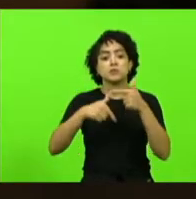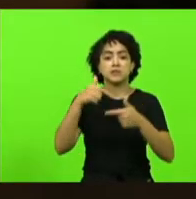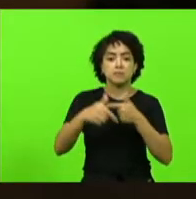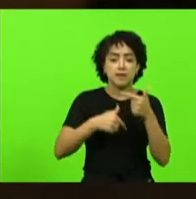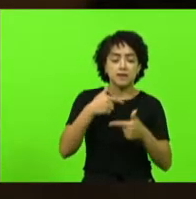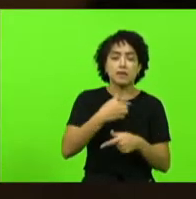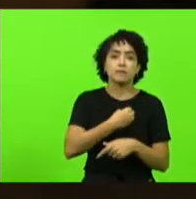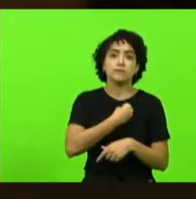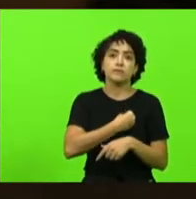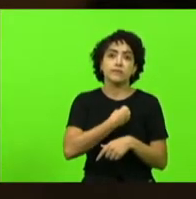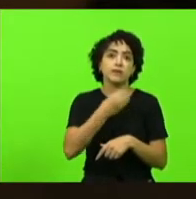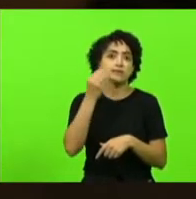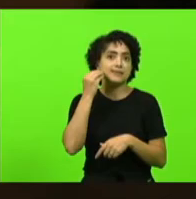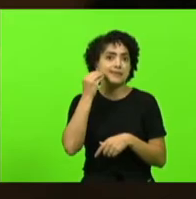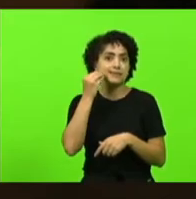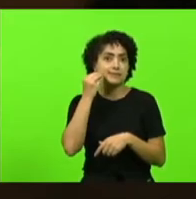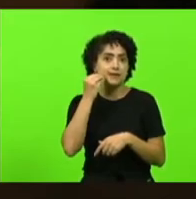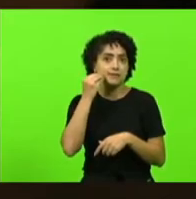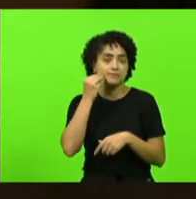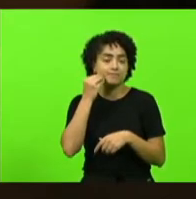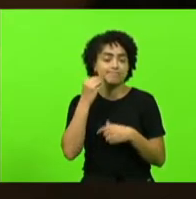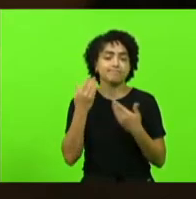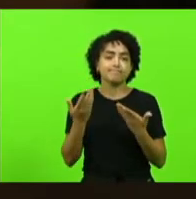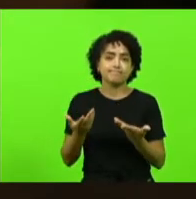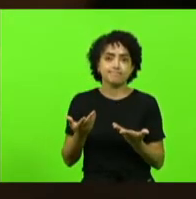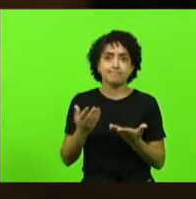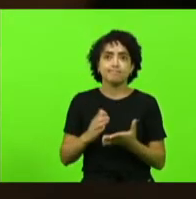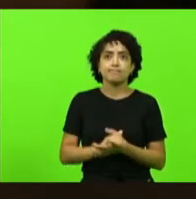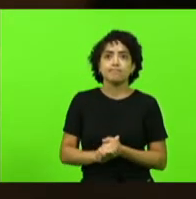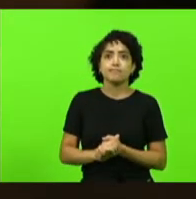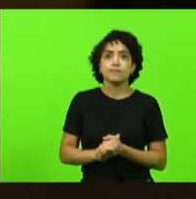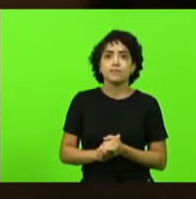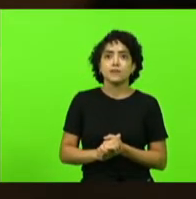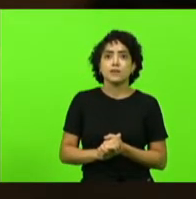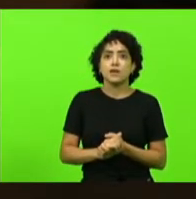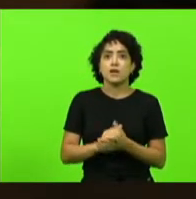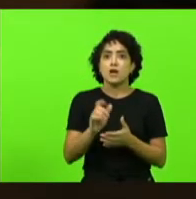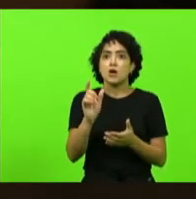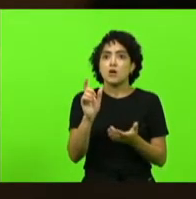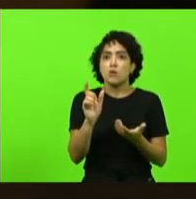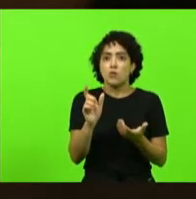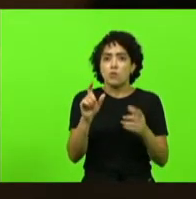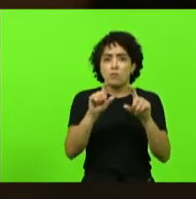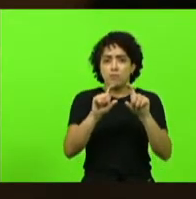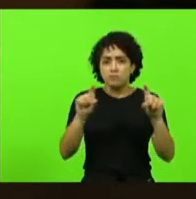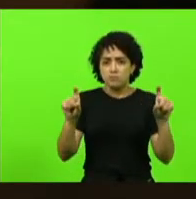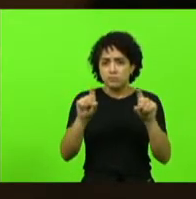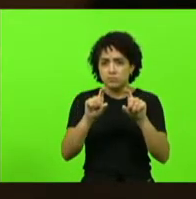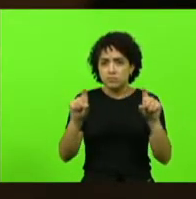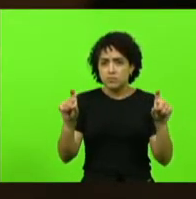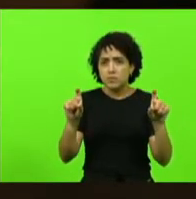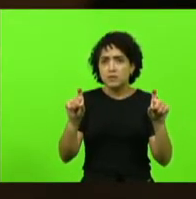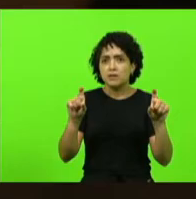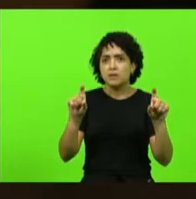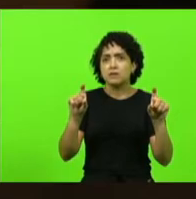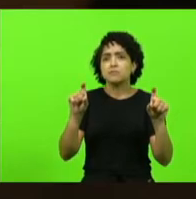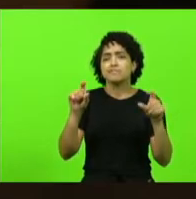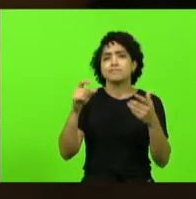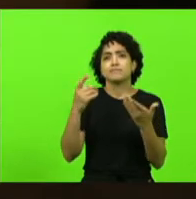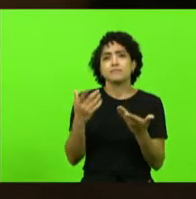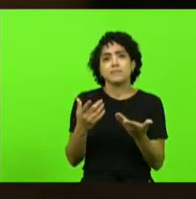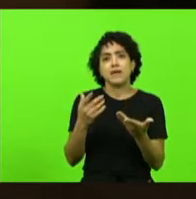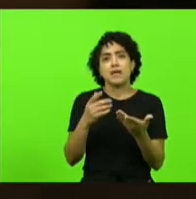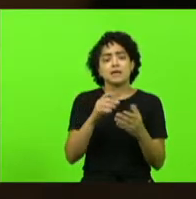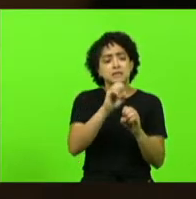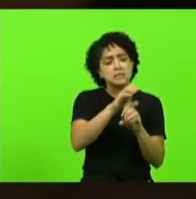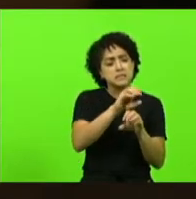e para tentar é curioso um velho provérbio árabe diz que é muito difícil ensinar para um peixe o que é